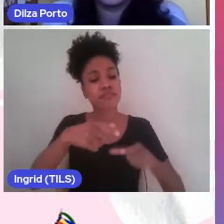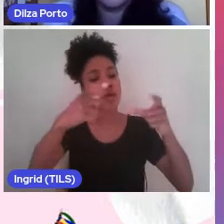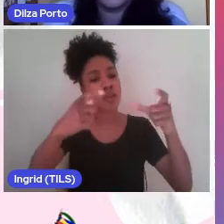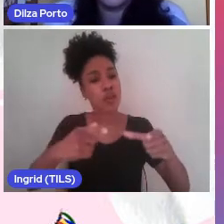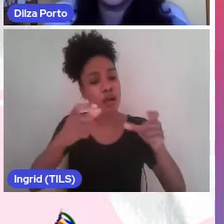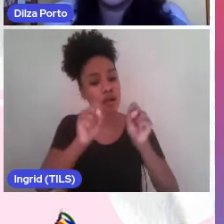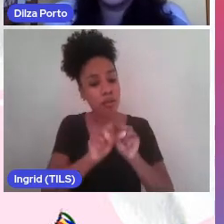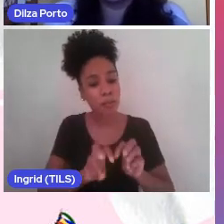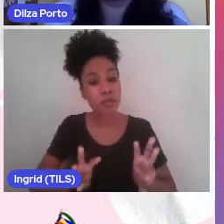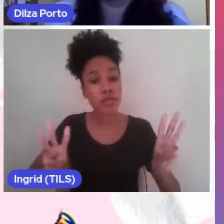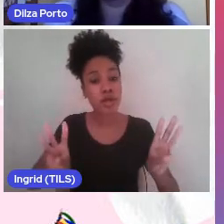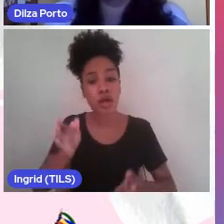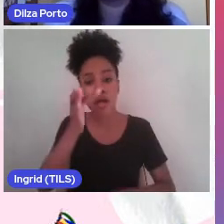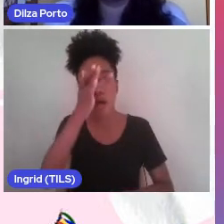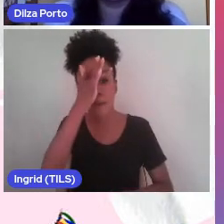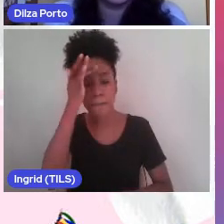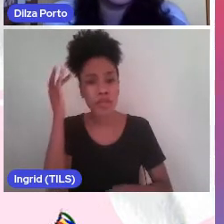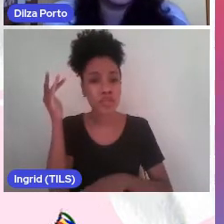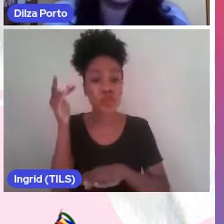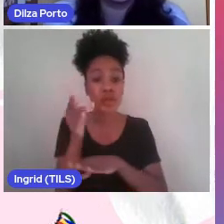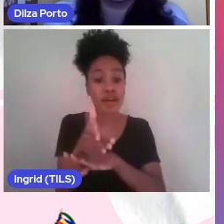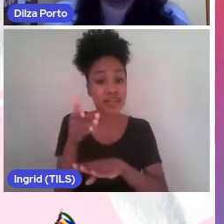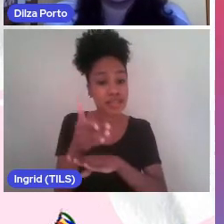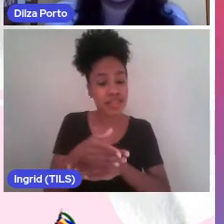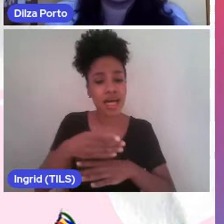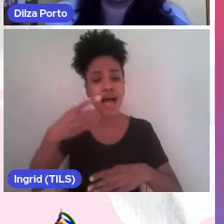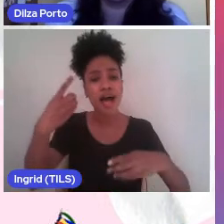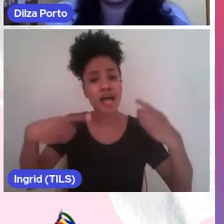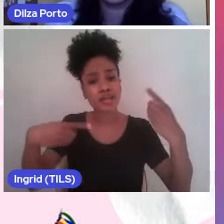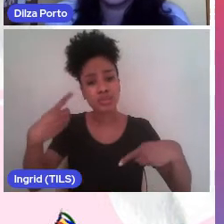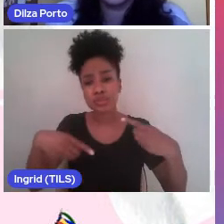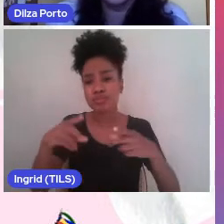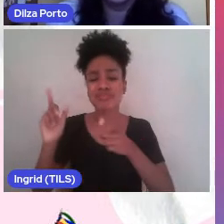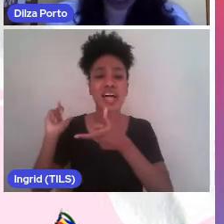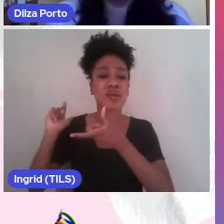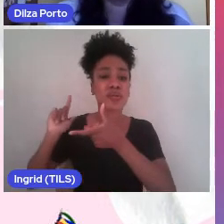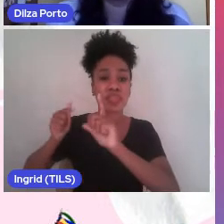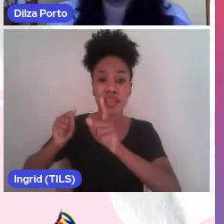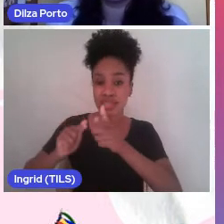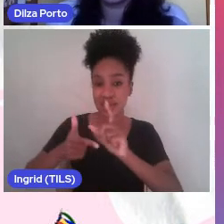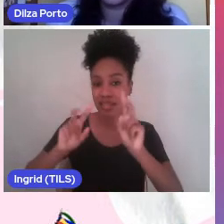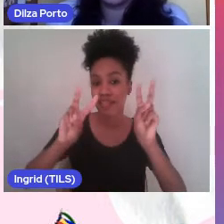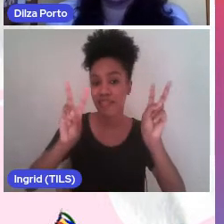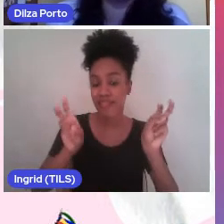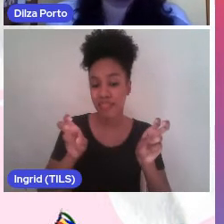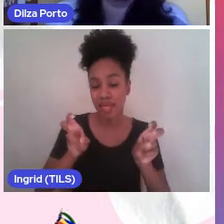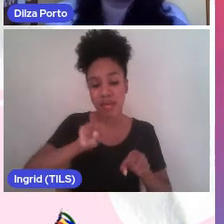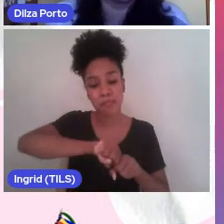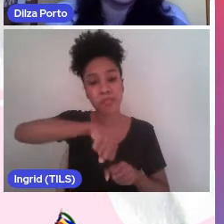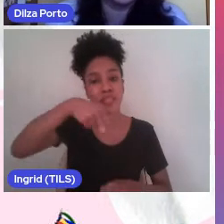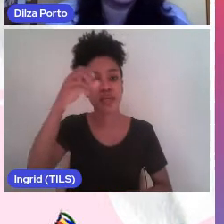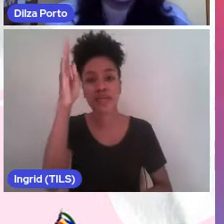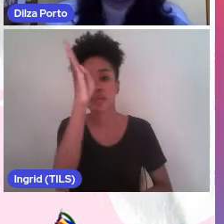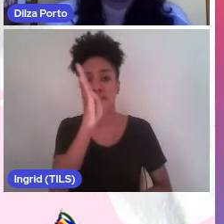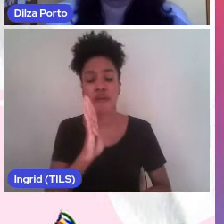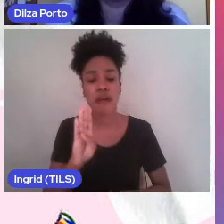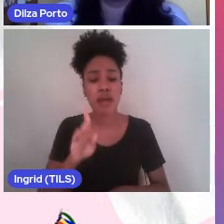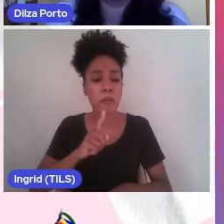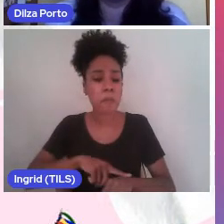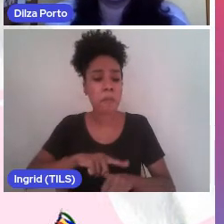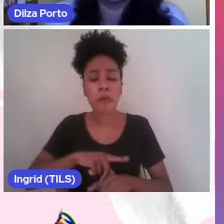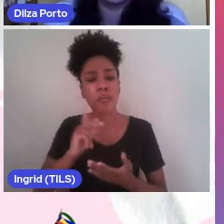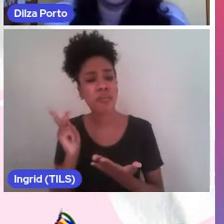teriam acesso às discussões clássicas sobre a independência do Brasil, quando aconteceu, que evento foi esse,